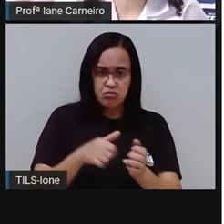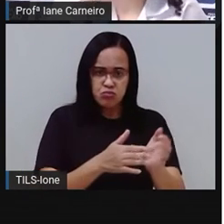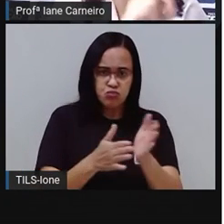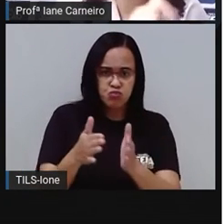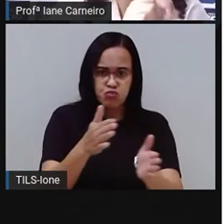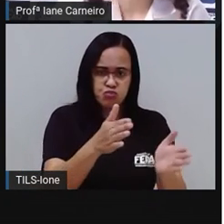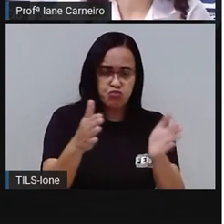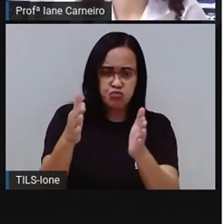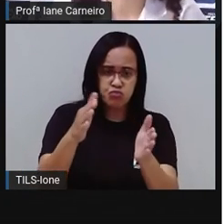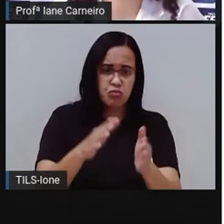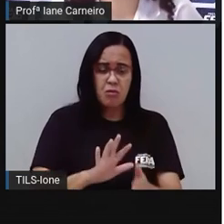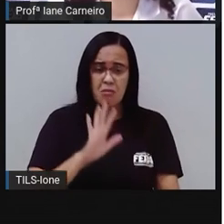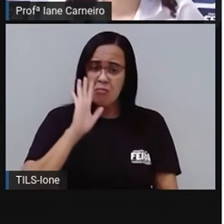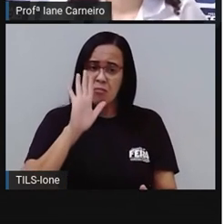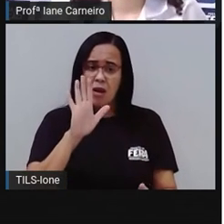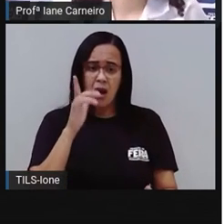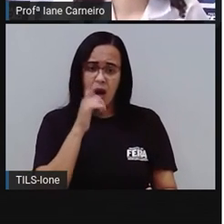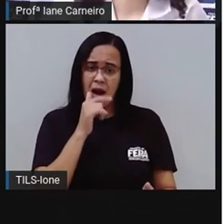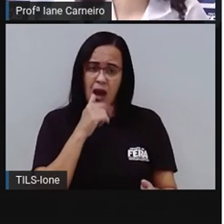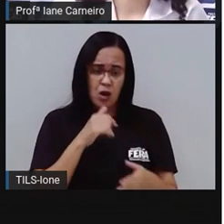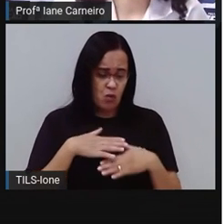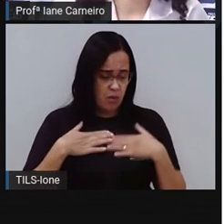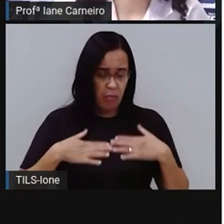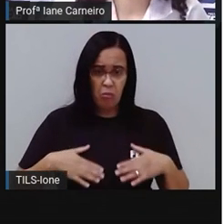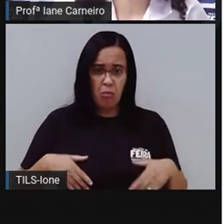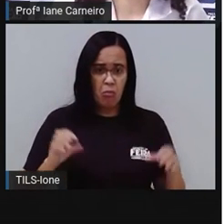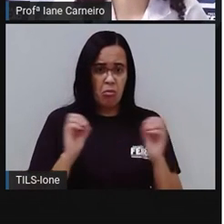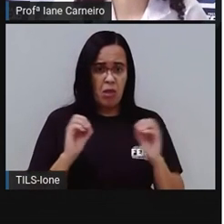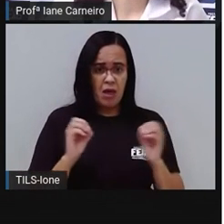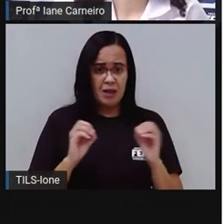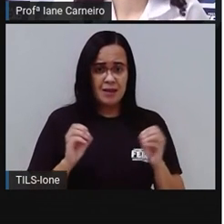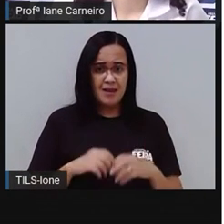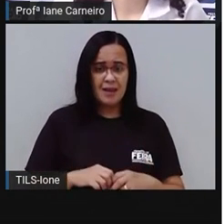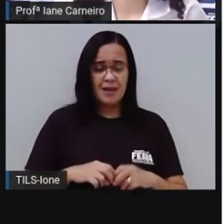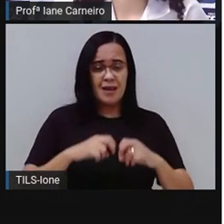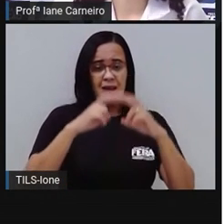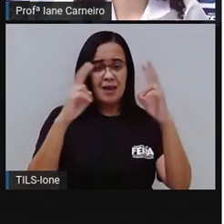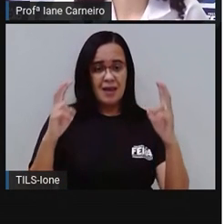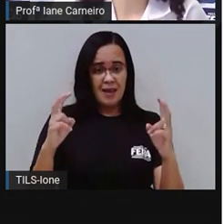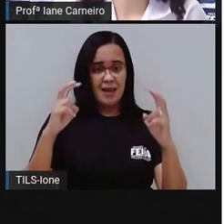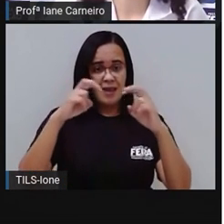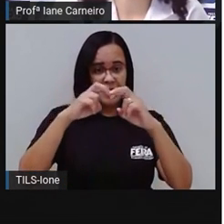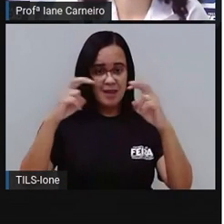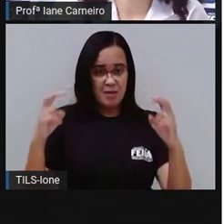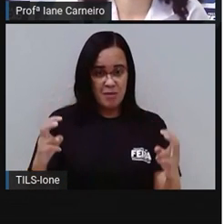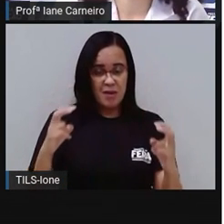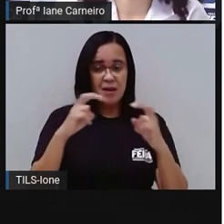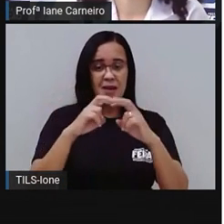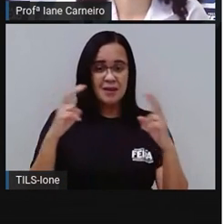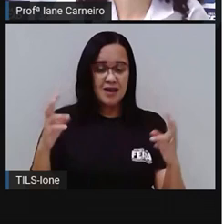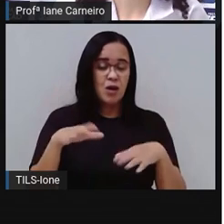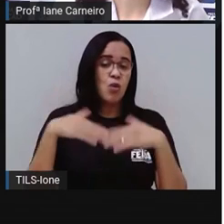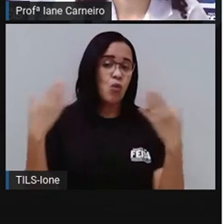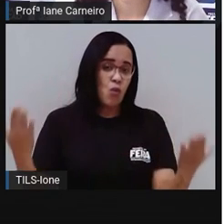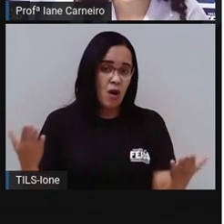A gente, a Pró já falou isso para vocês. É a letra A, a ponte, o barco ou o quadriciclo?